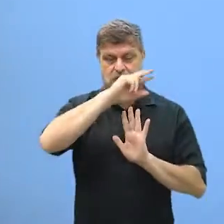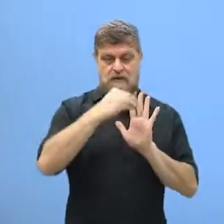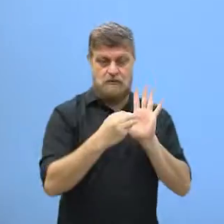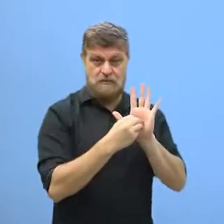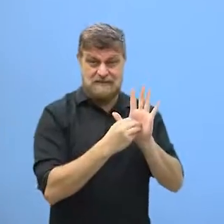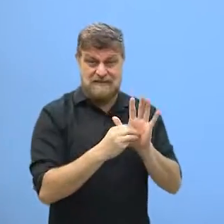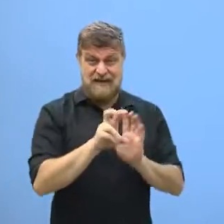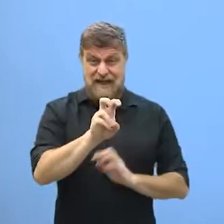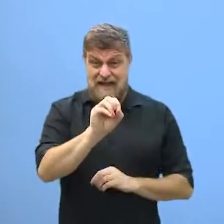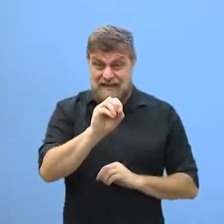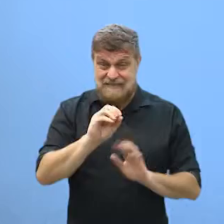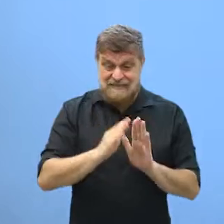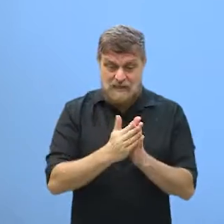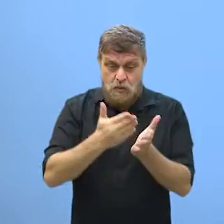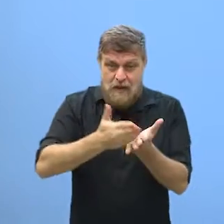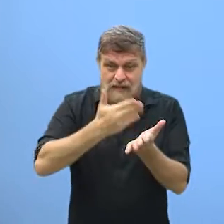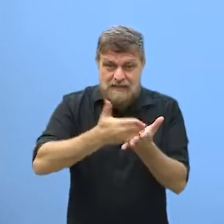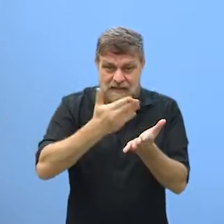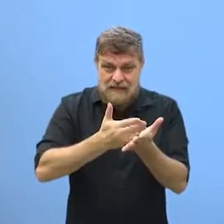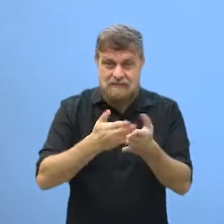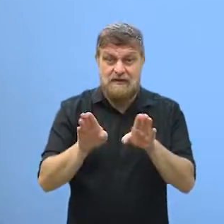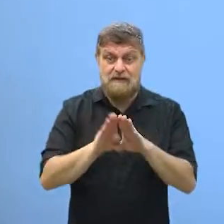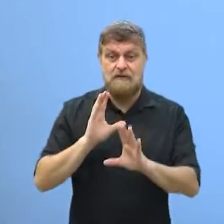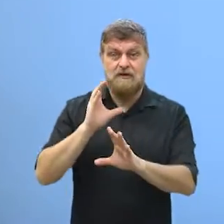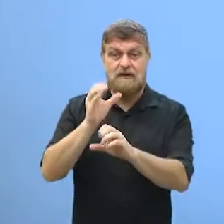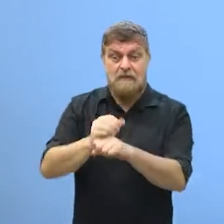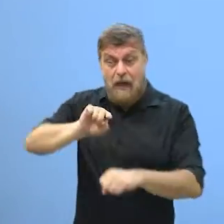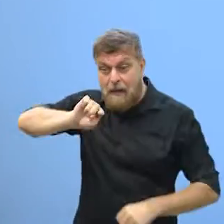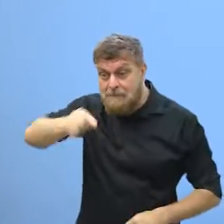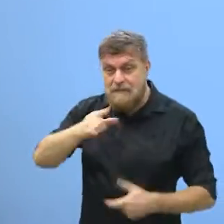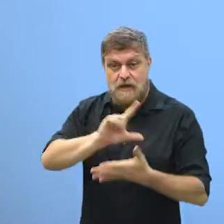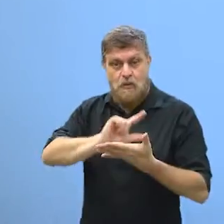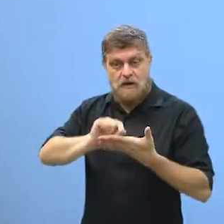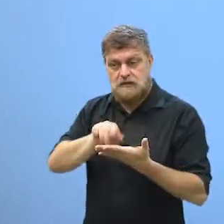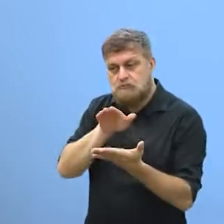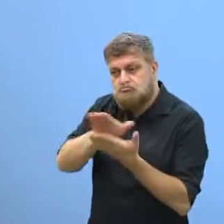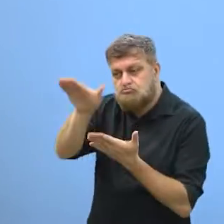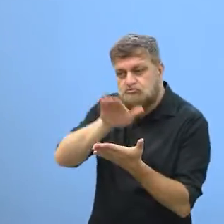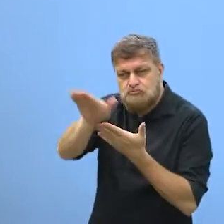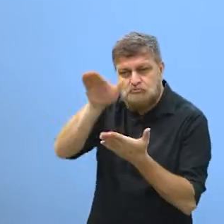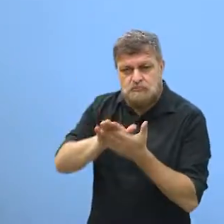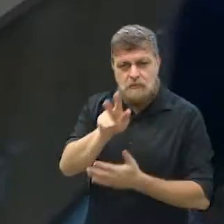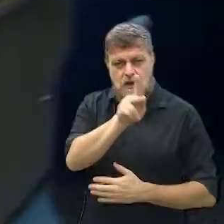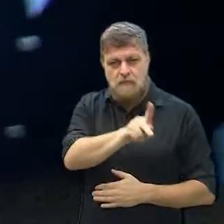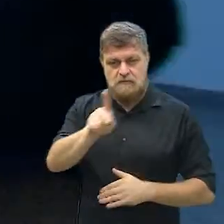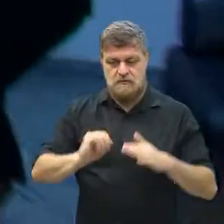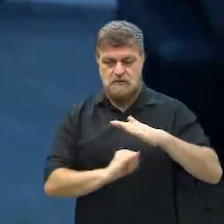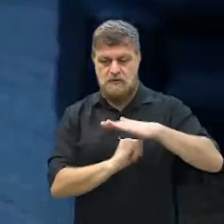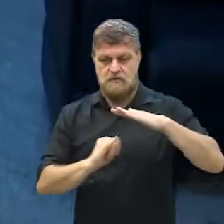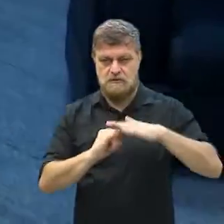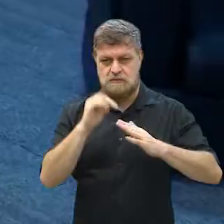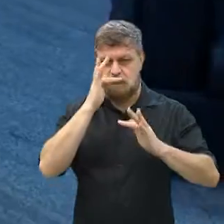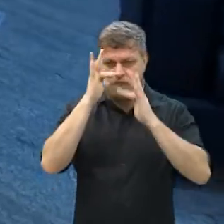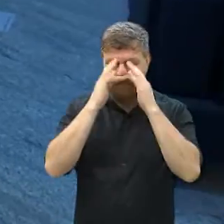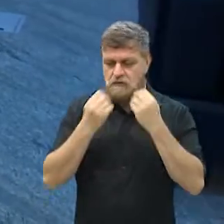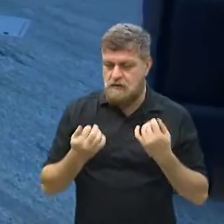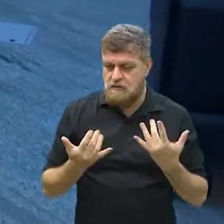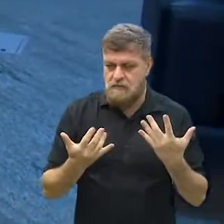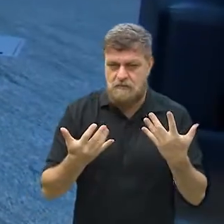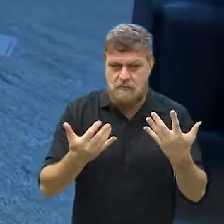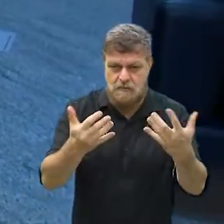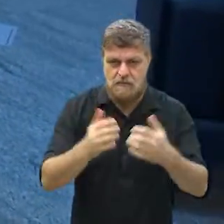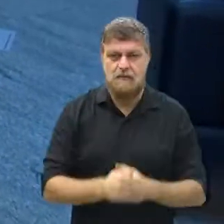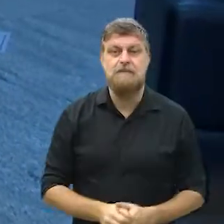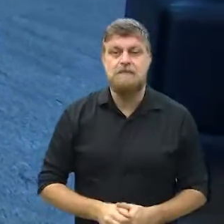mais de 50 livros e mil artigos científicos publicados. Foi professor do Instituto de Botânica da